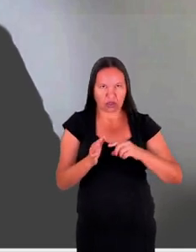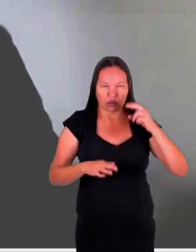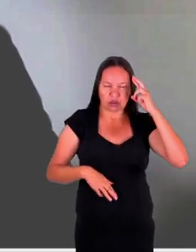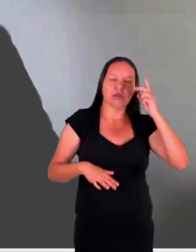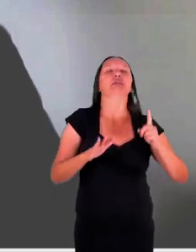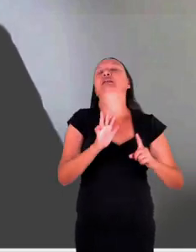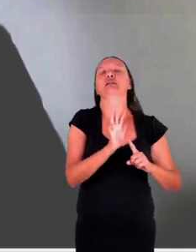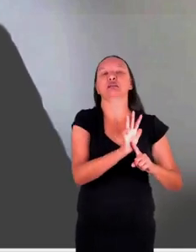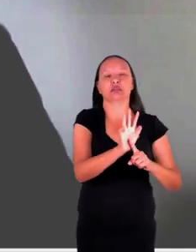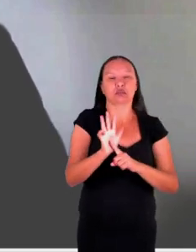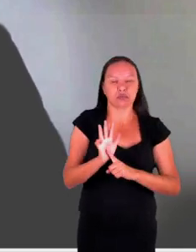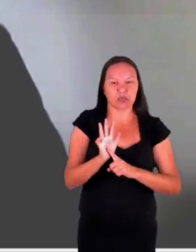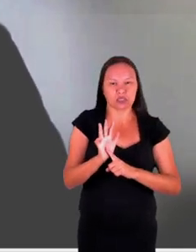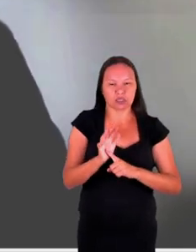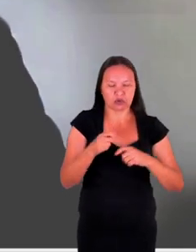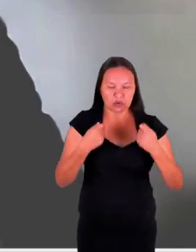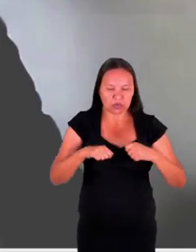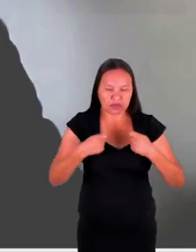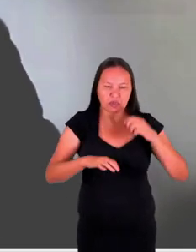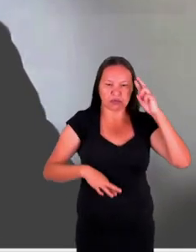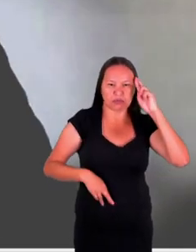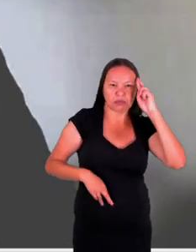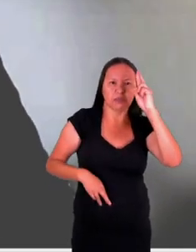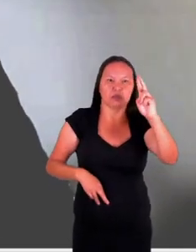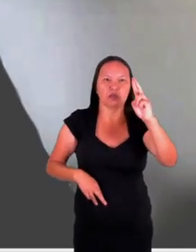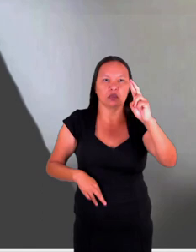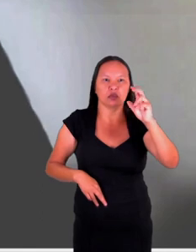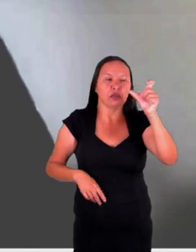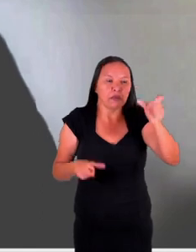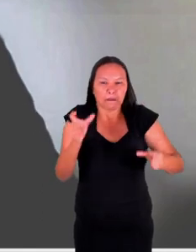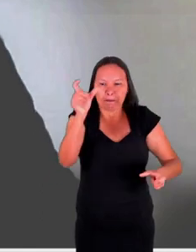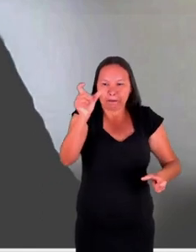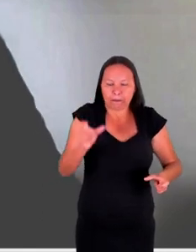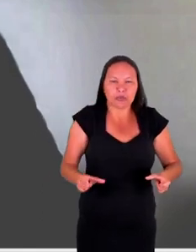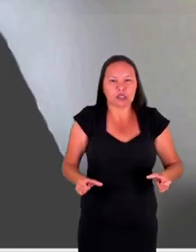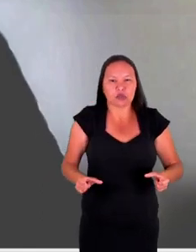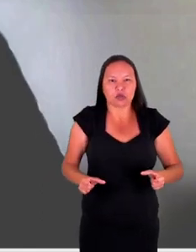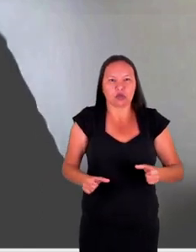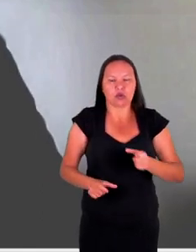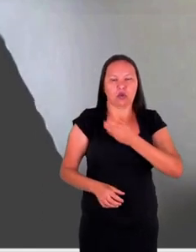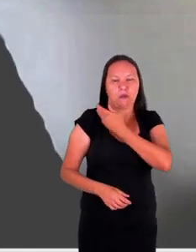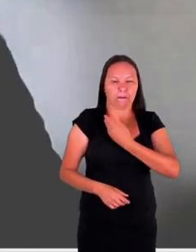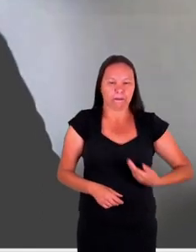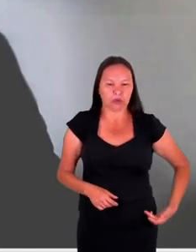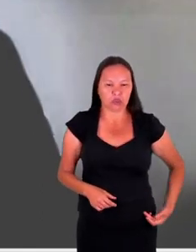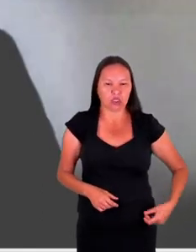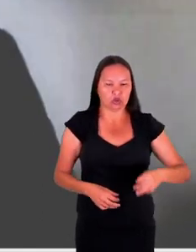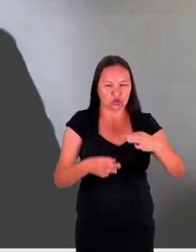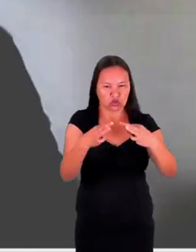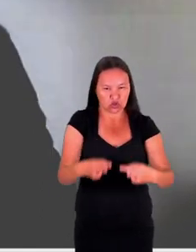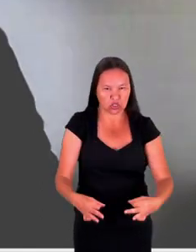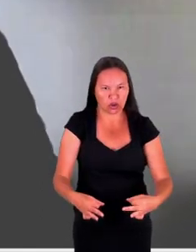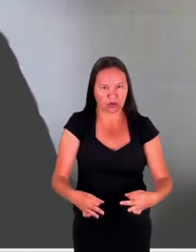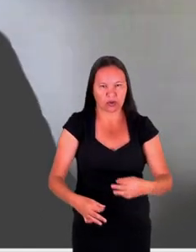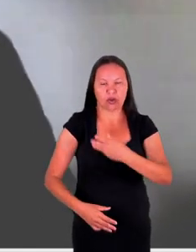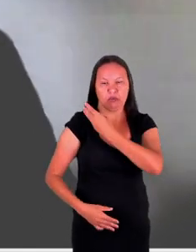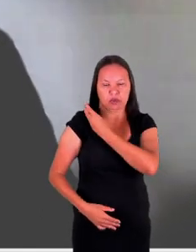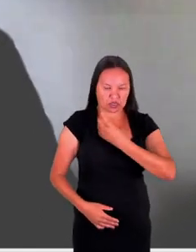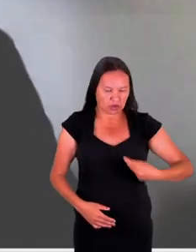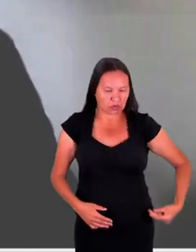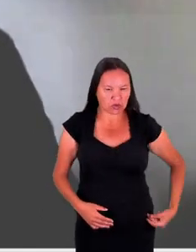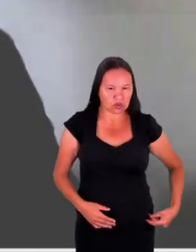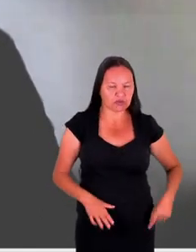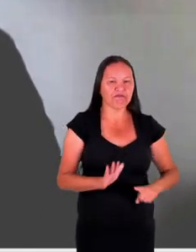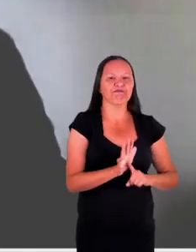deparar com uma previsão de incidência desses atores, seja o próprio Poder Judiciário, seja o próprio Ministério Público, dirigindo